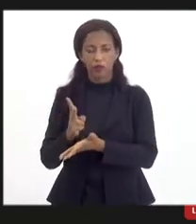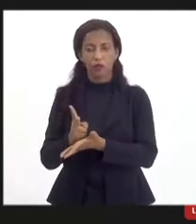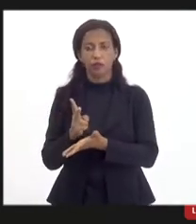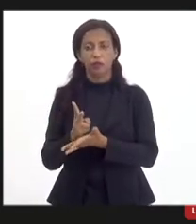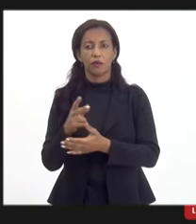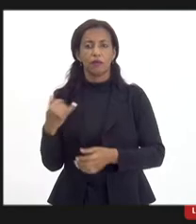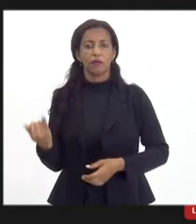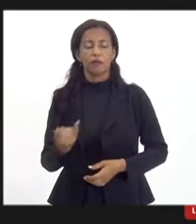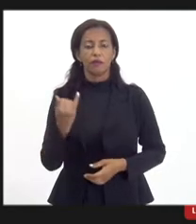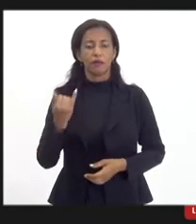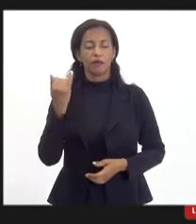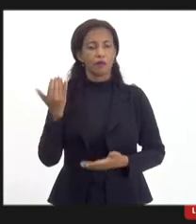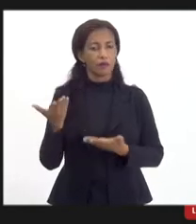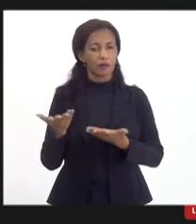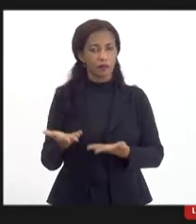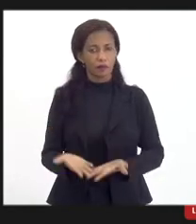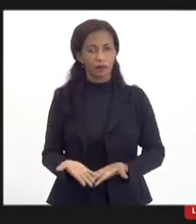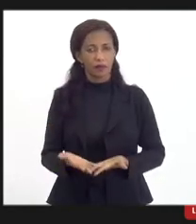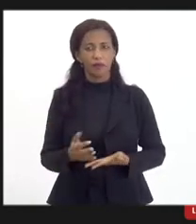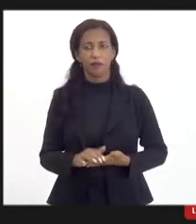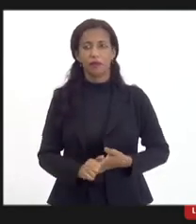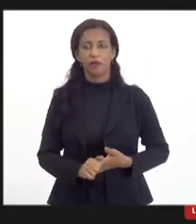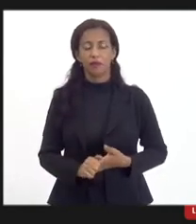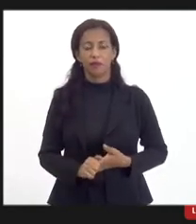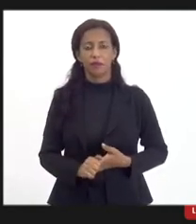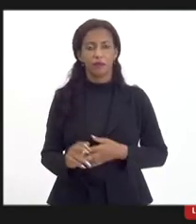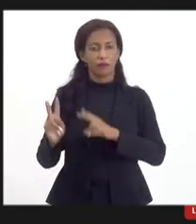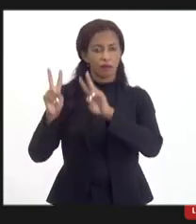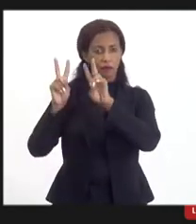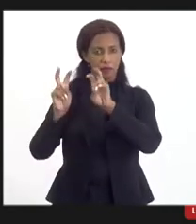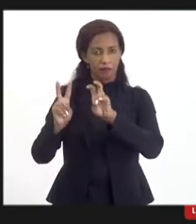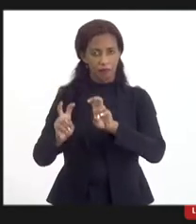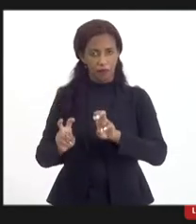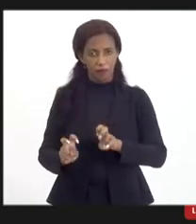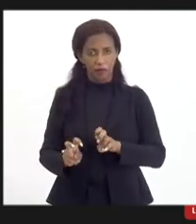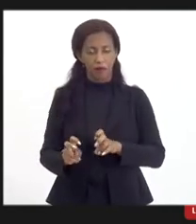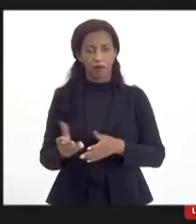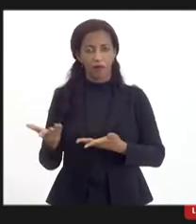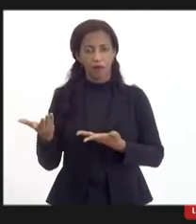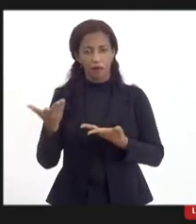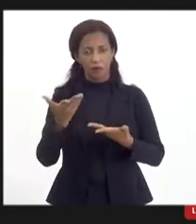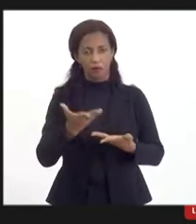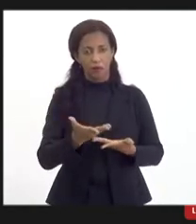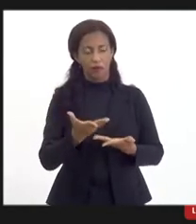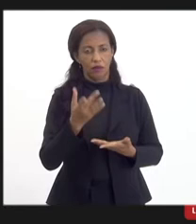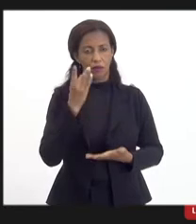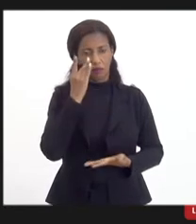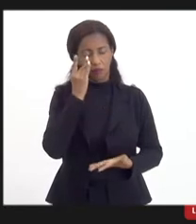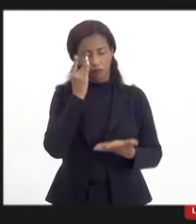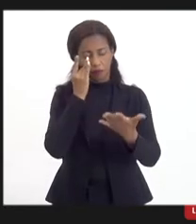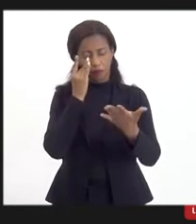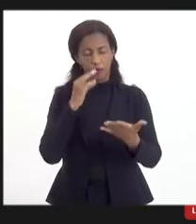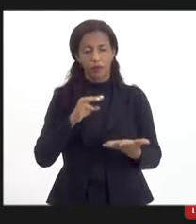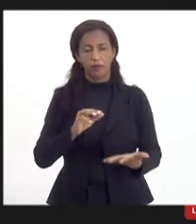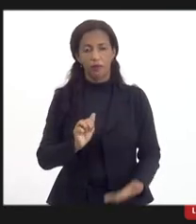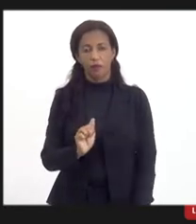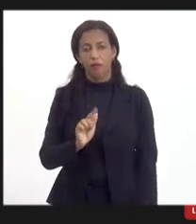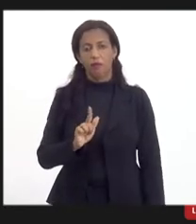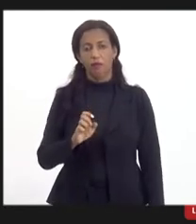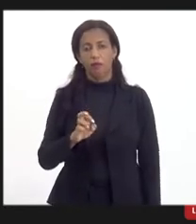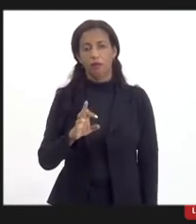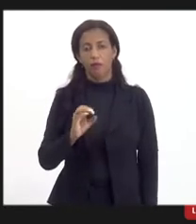tamanha a importância que é desses temas, então com a palavra o senhor Alberto Machado,